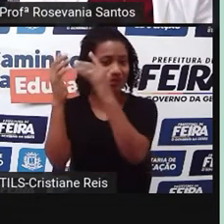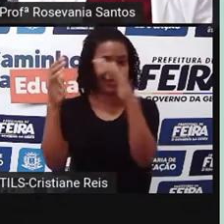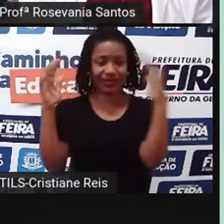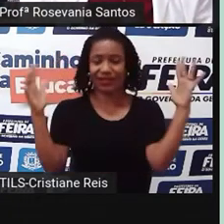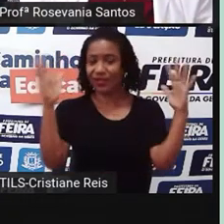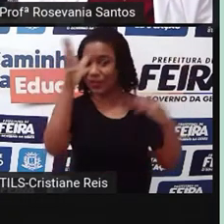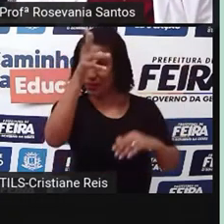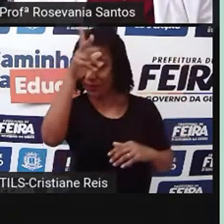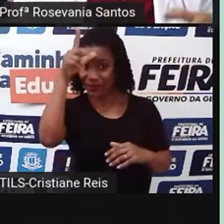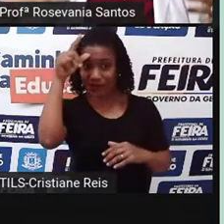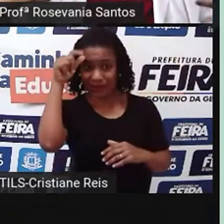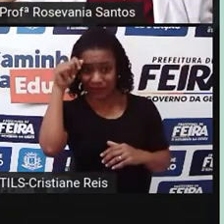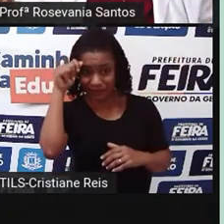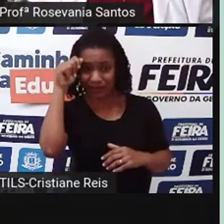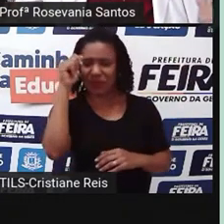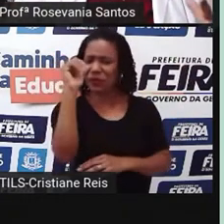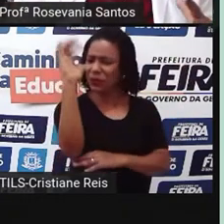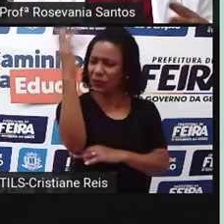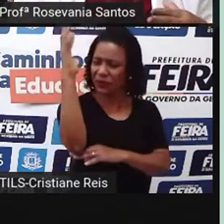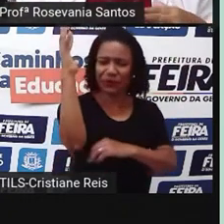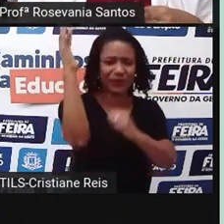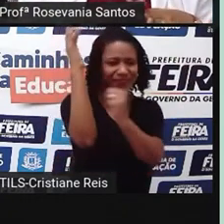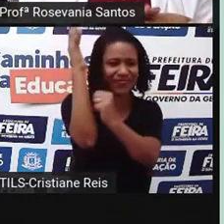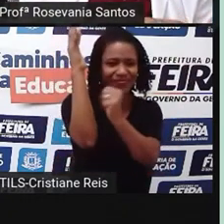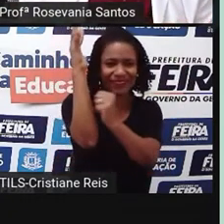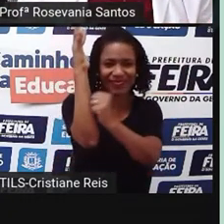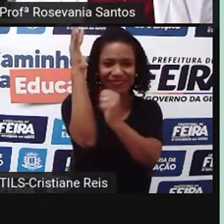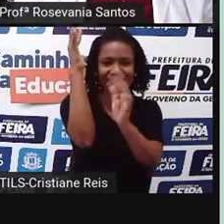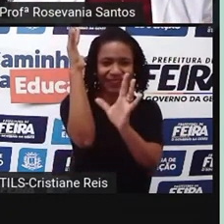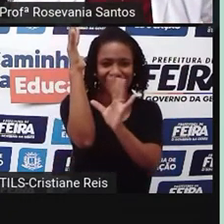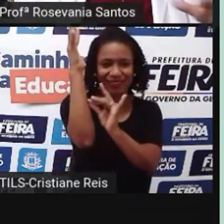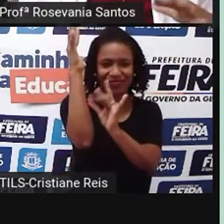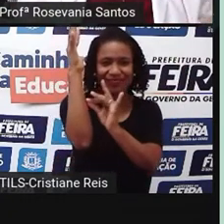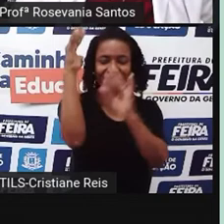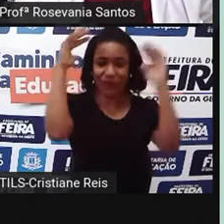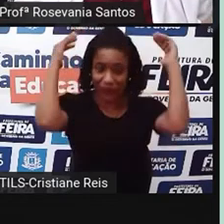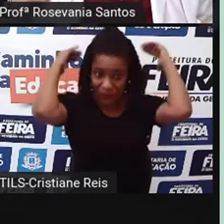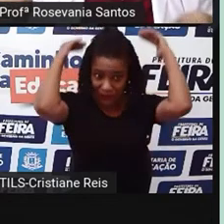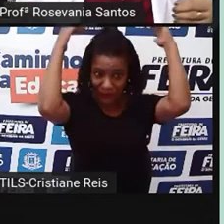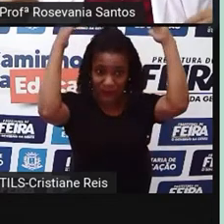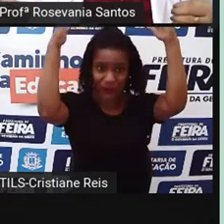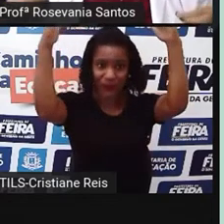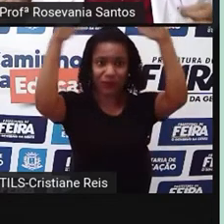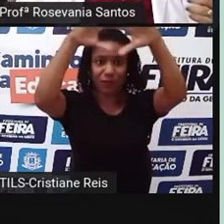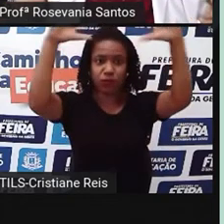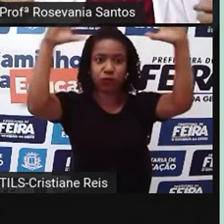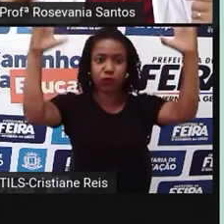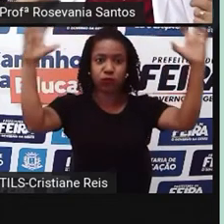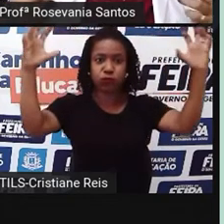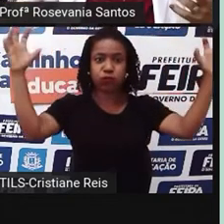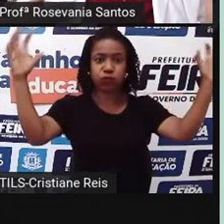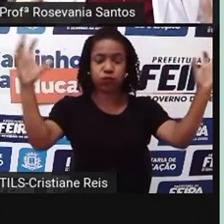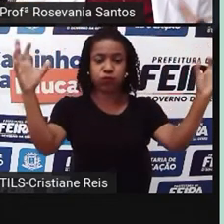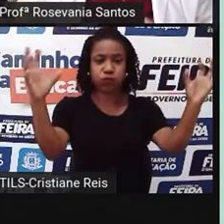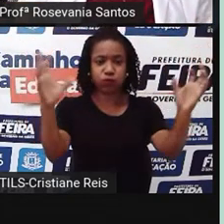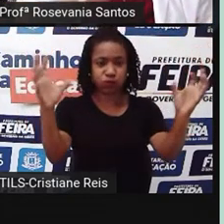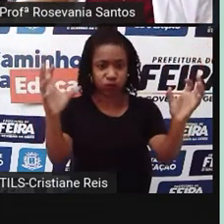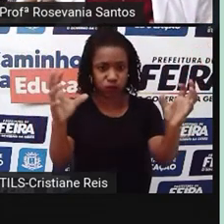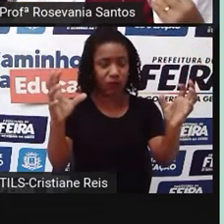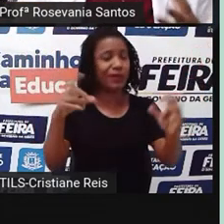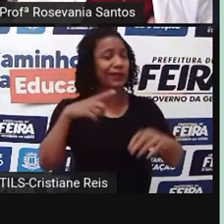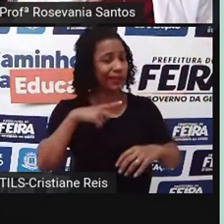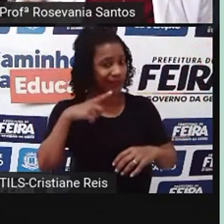extratos das árvores. Ela tem uma cobertura ali provocada até pela própria perda dessas